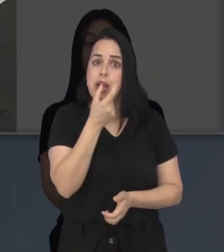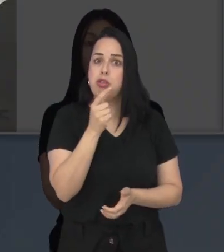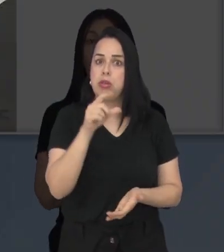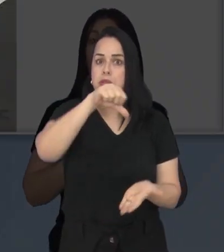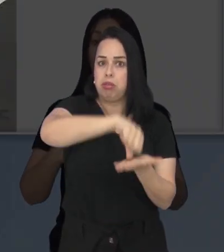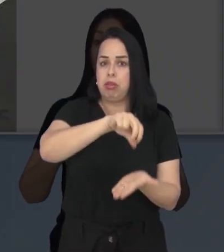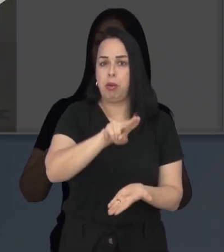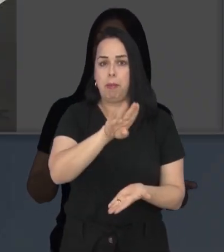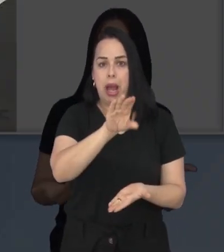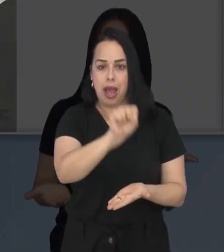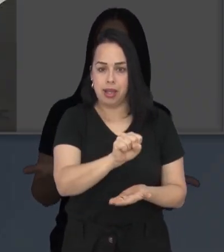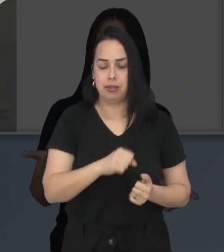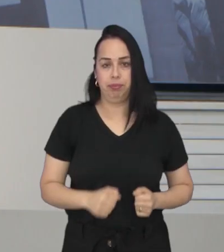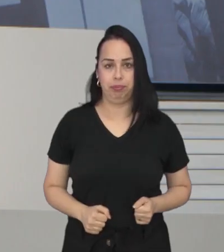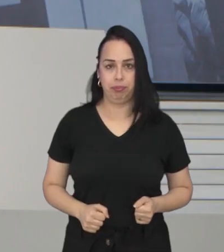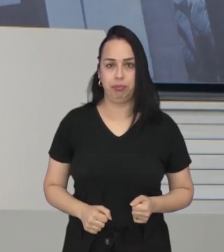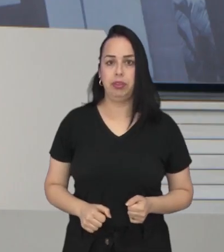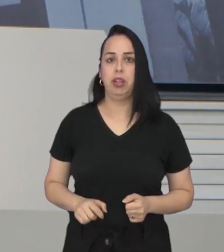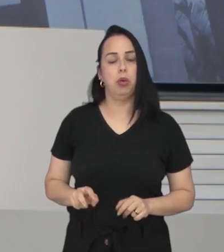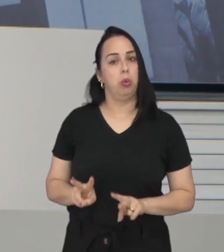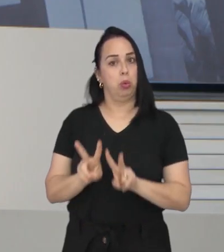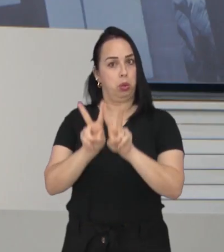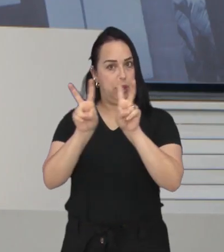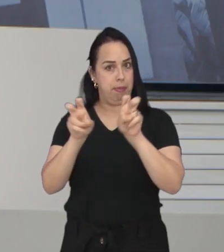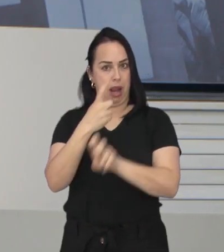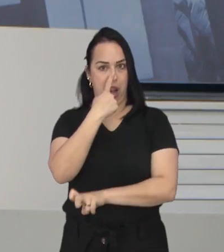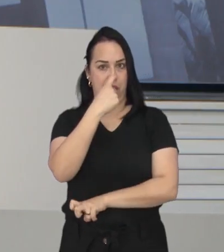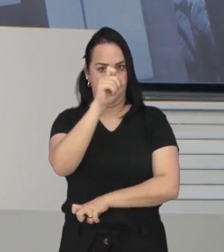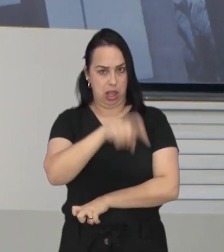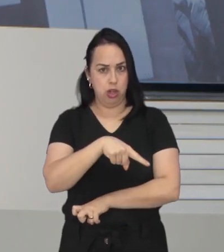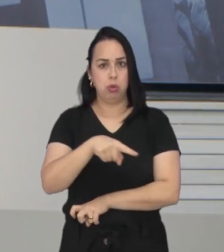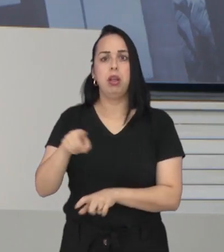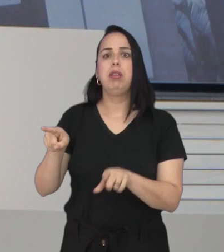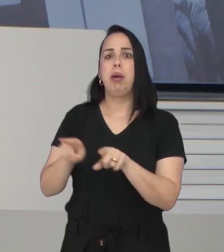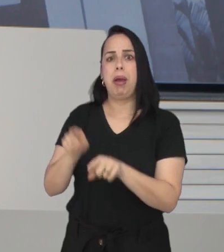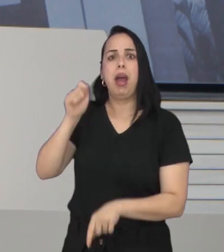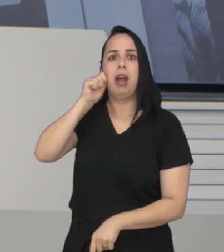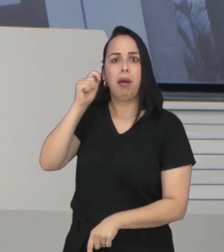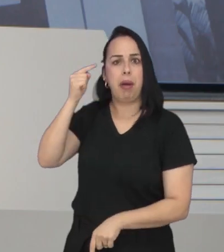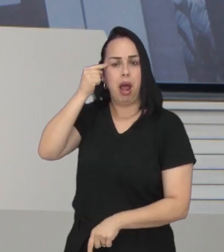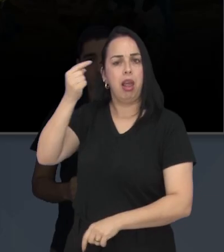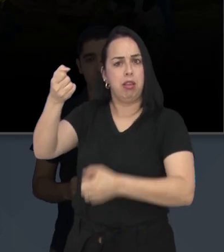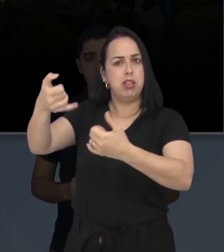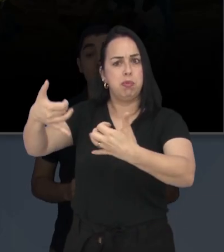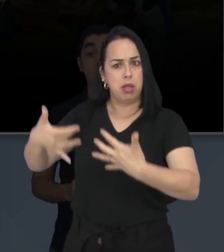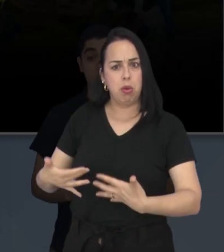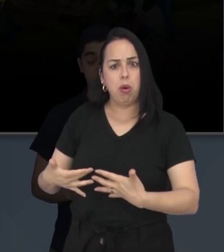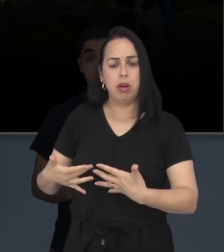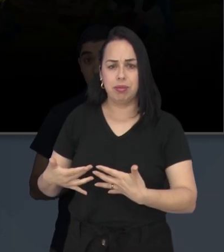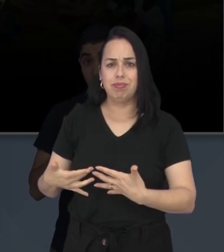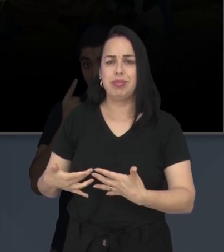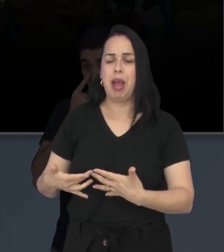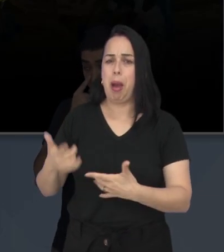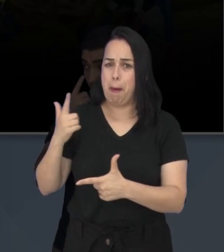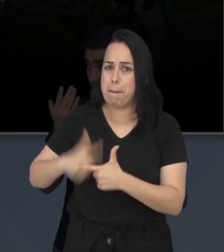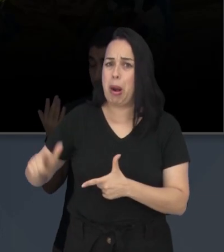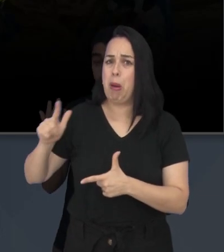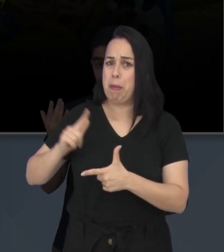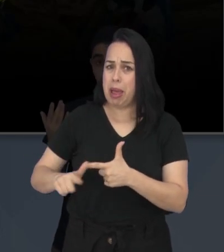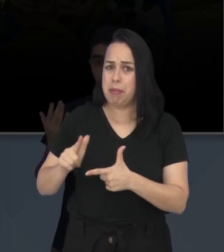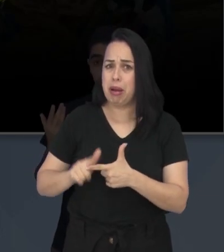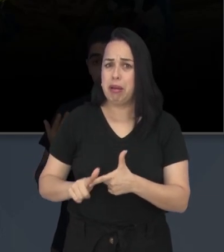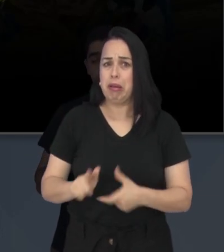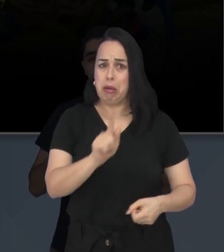unidades de saúde do município. A situação do lixo também foi abordada pela vereadora Amélia Naomi. Segundo a parlamentar, o problema é